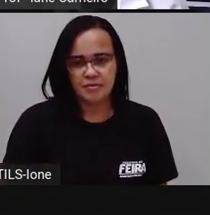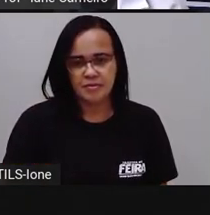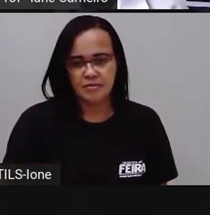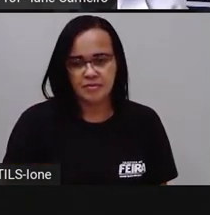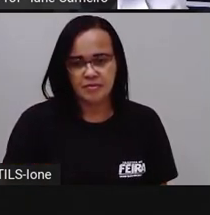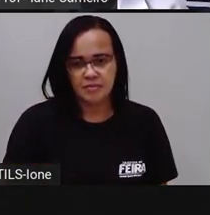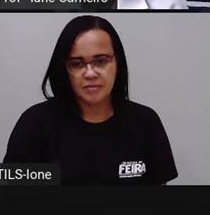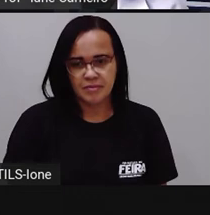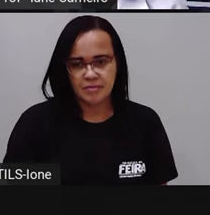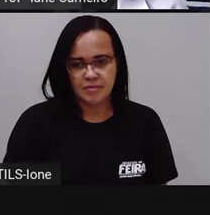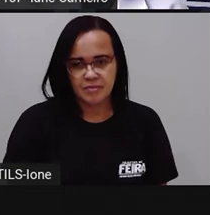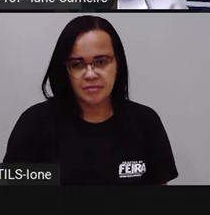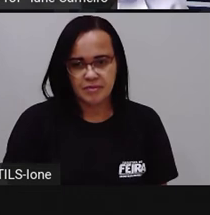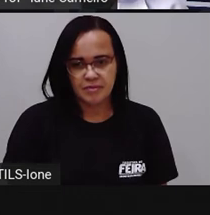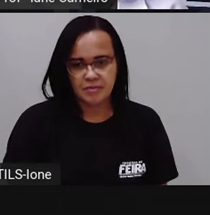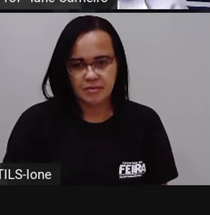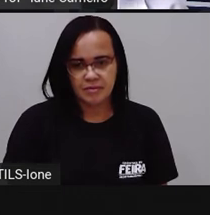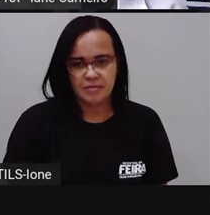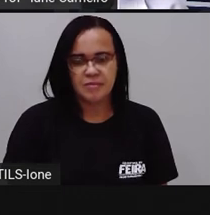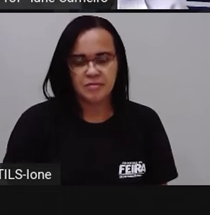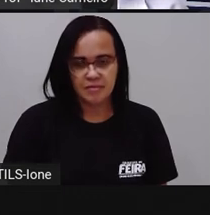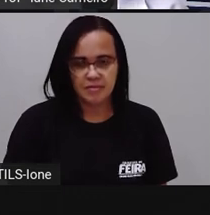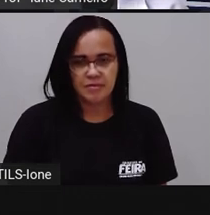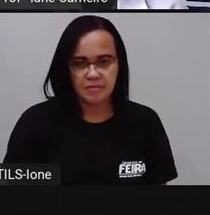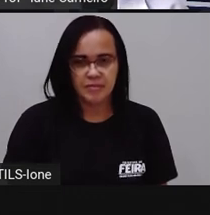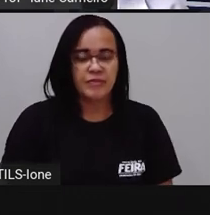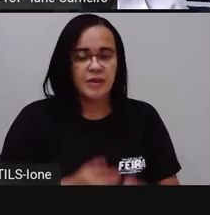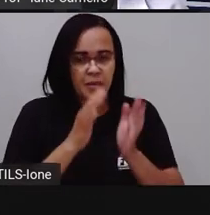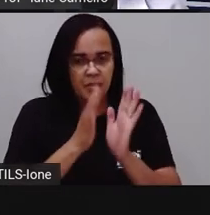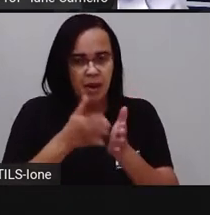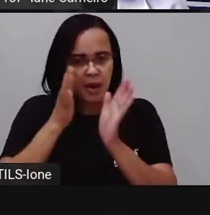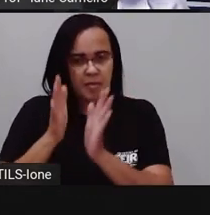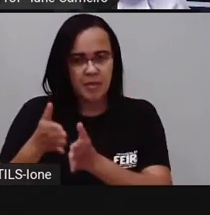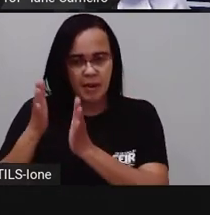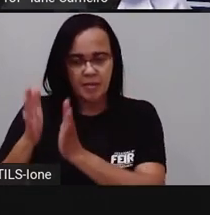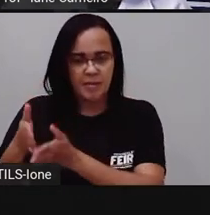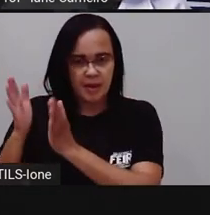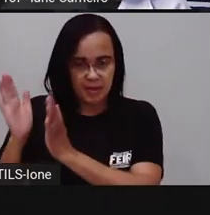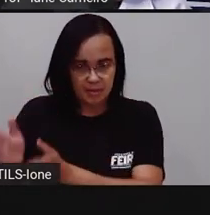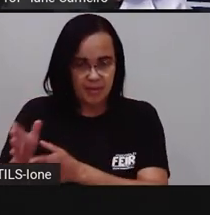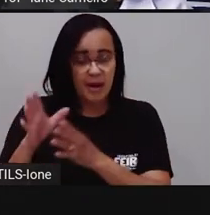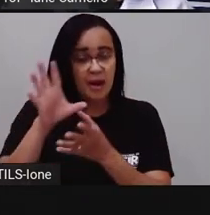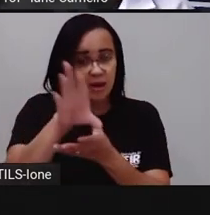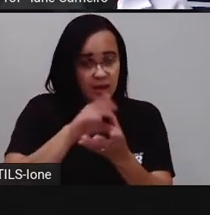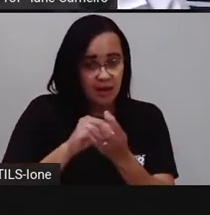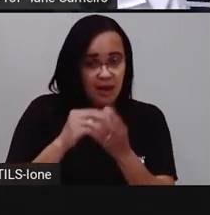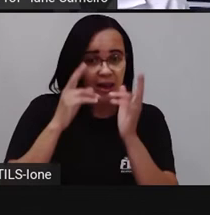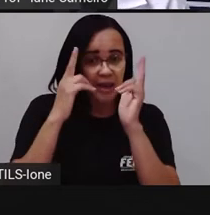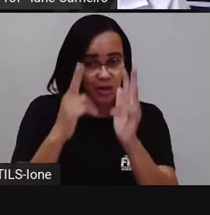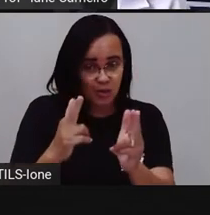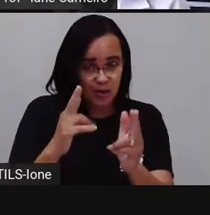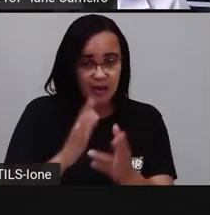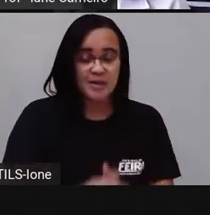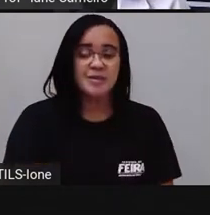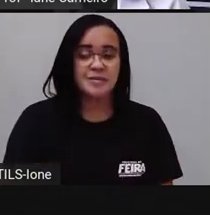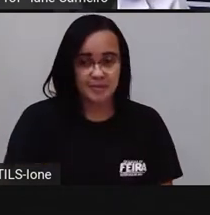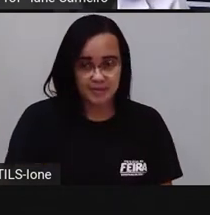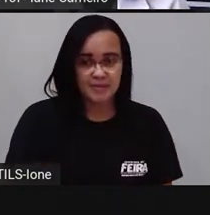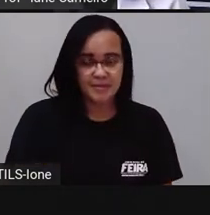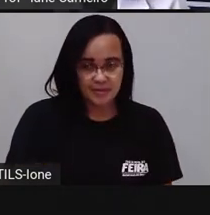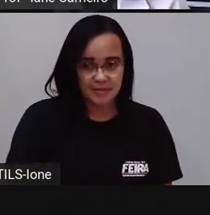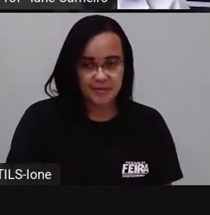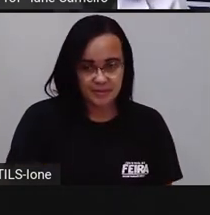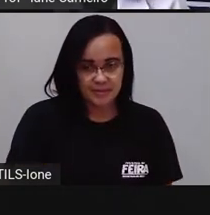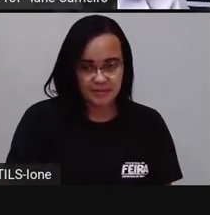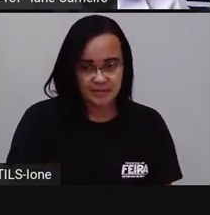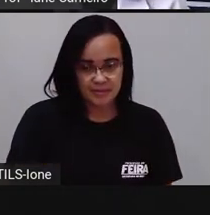Aí você vai fazendo aí passo a passo, tá certo? Como a Pró tá fazendo. E aí você vai preencher o seu